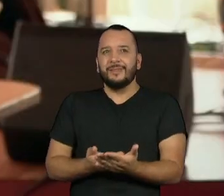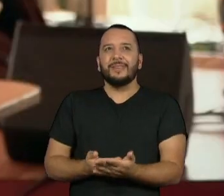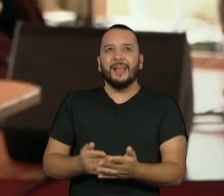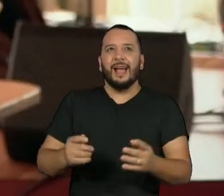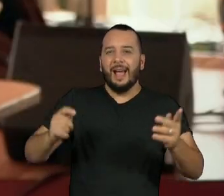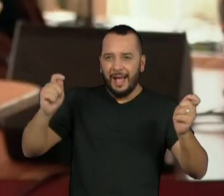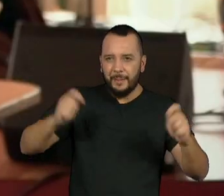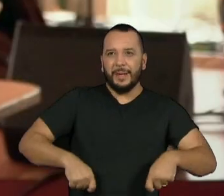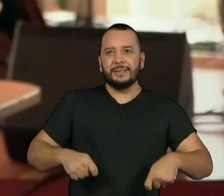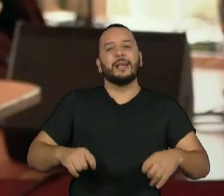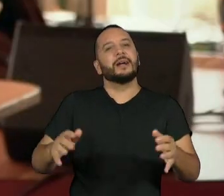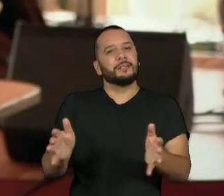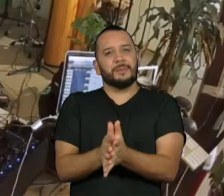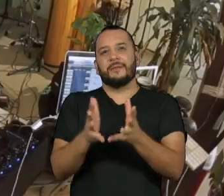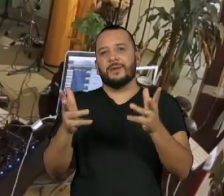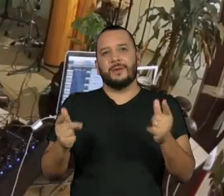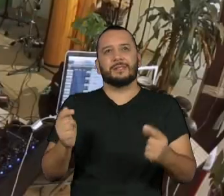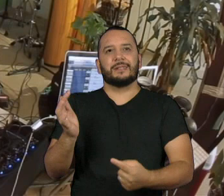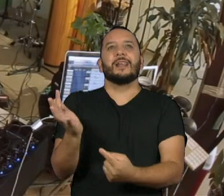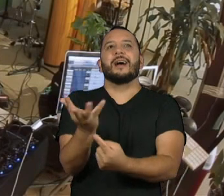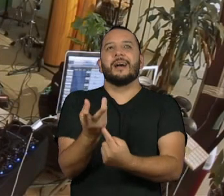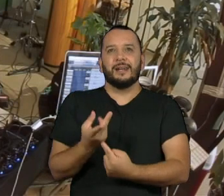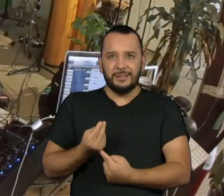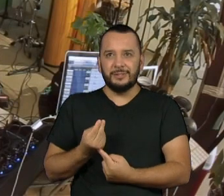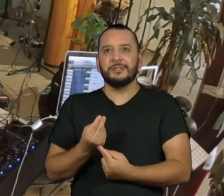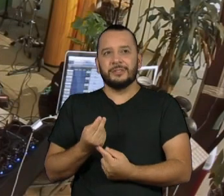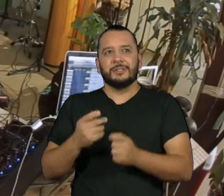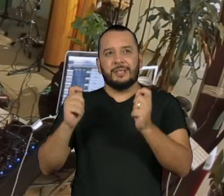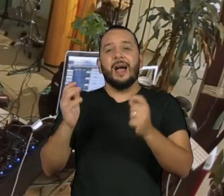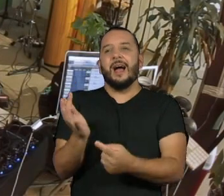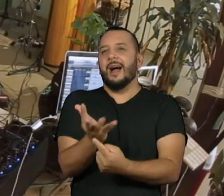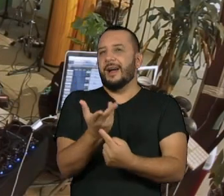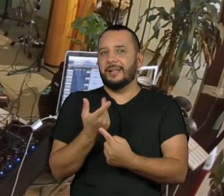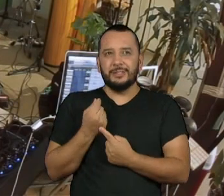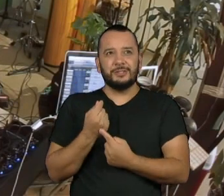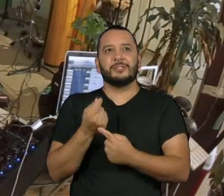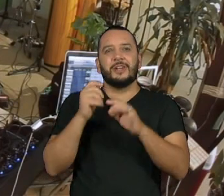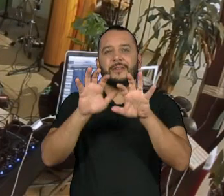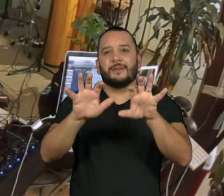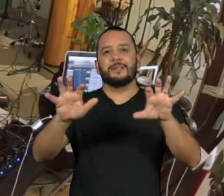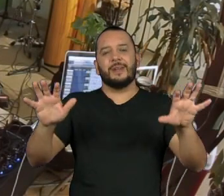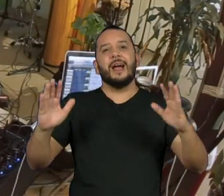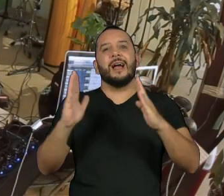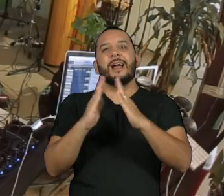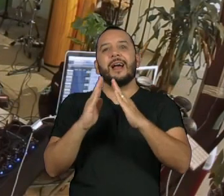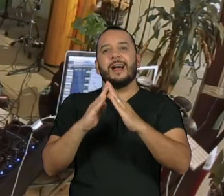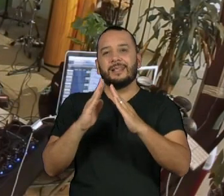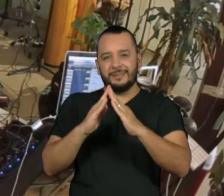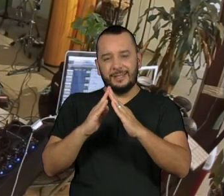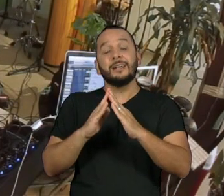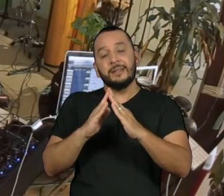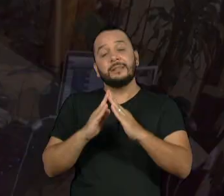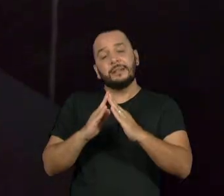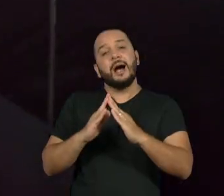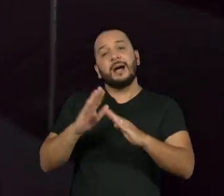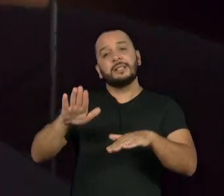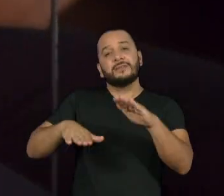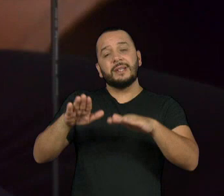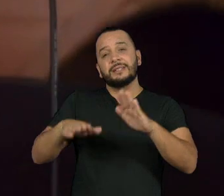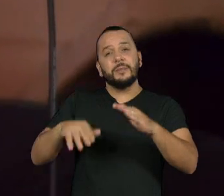capacidade maravilhosa da arte de entrar numa casa onde uma mulher trans nunca esteve, através da música.